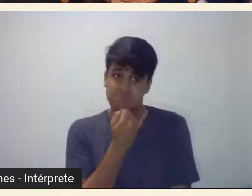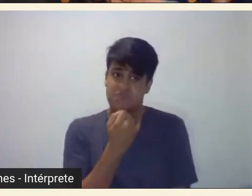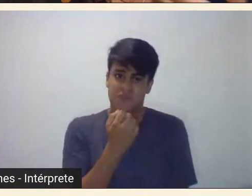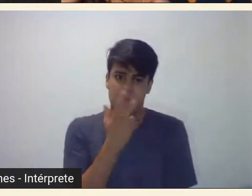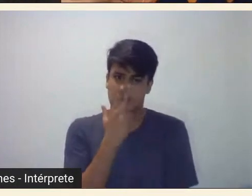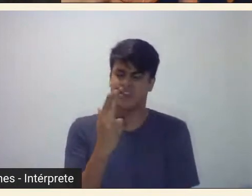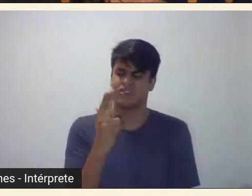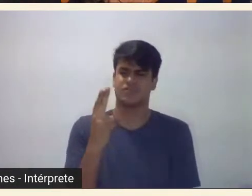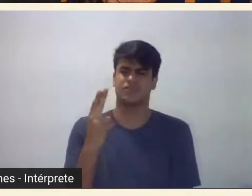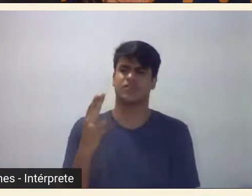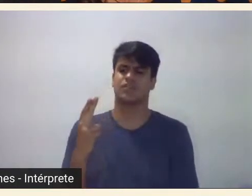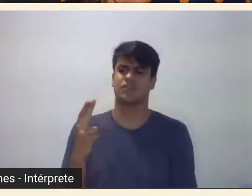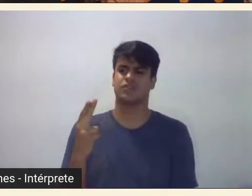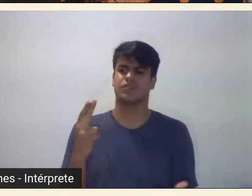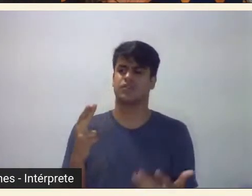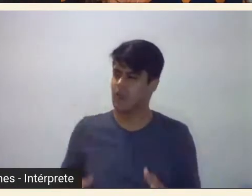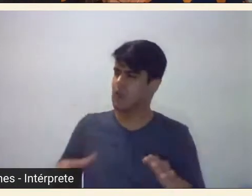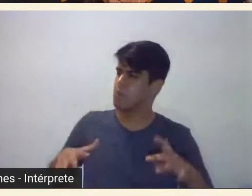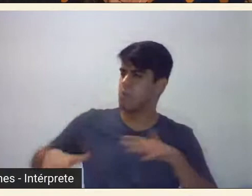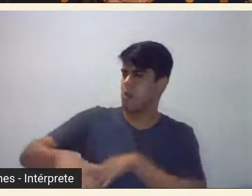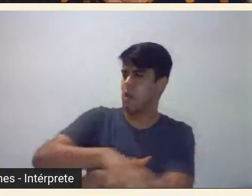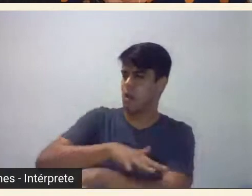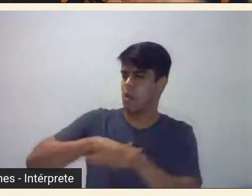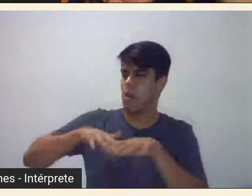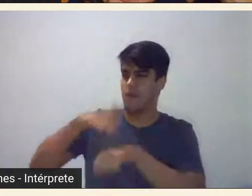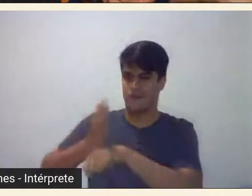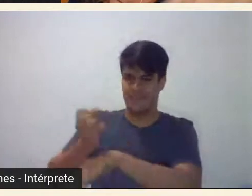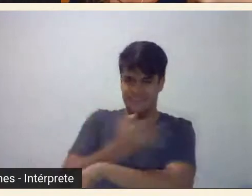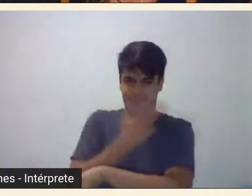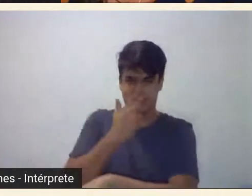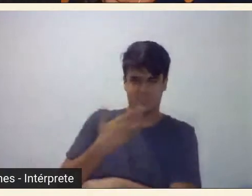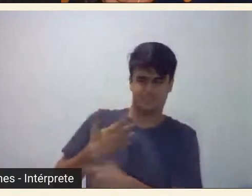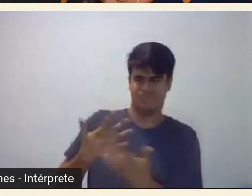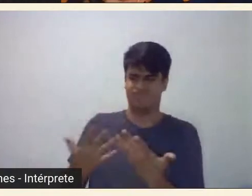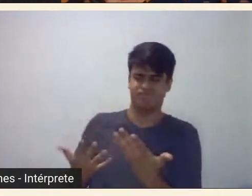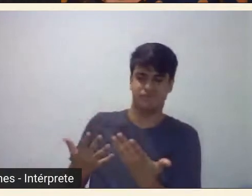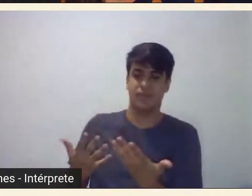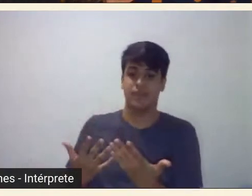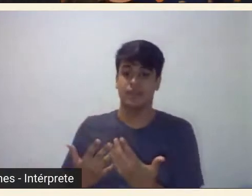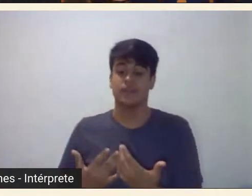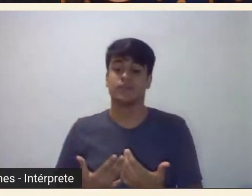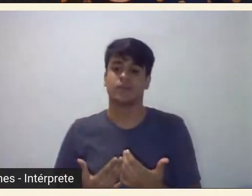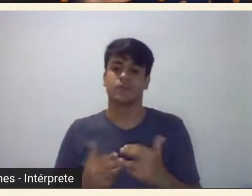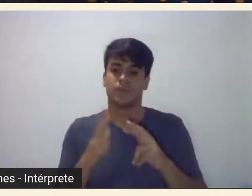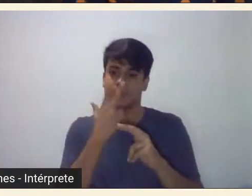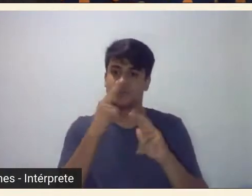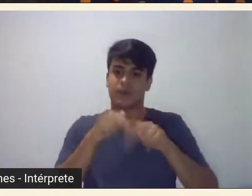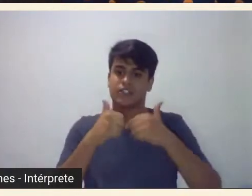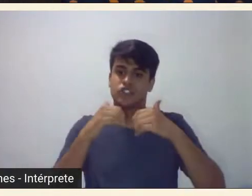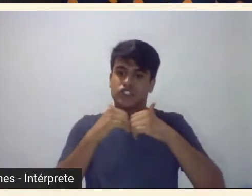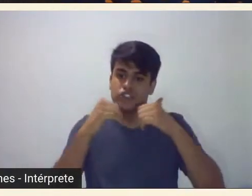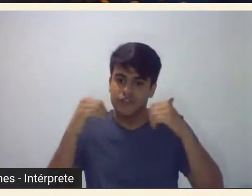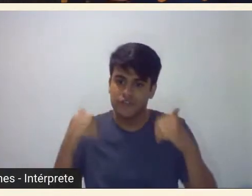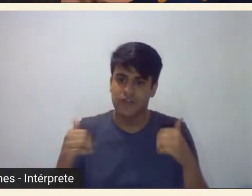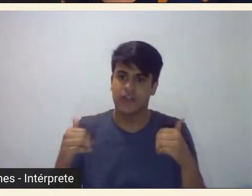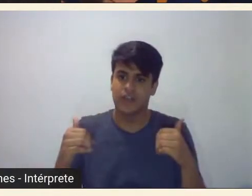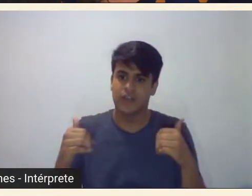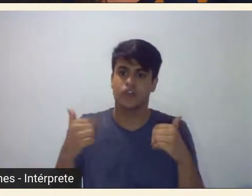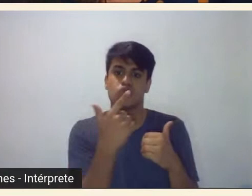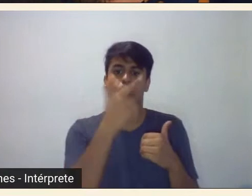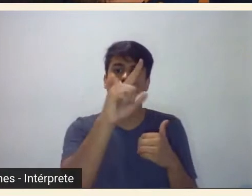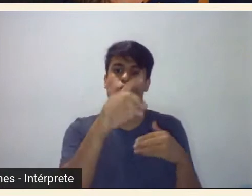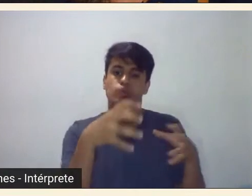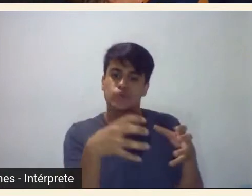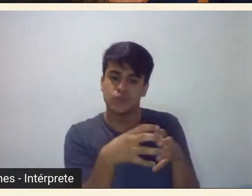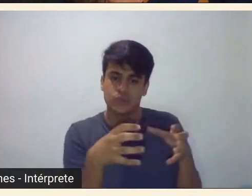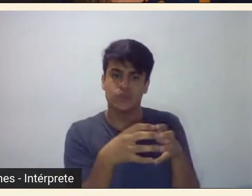toda a movimentação do grupo modernista então ele se distancia por exemplo do grupo que vai se reunir em torno de